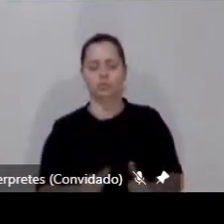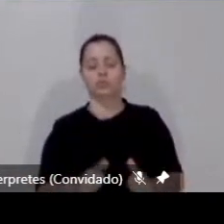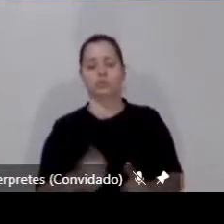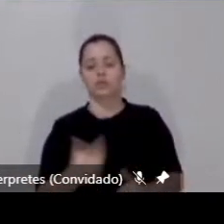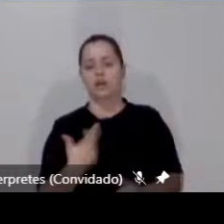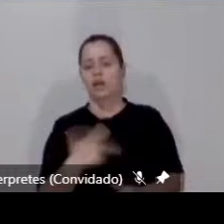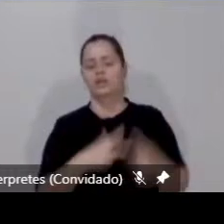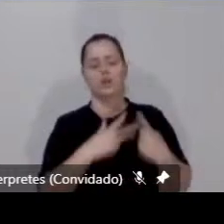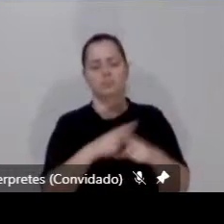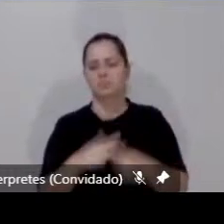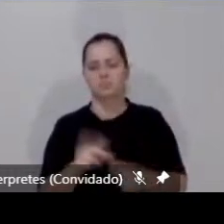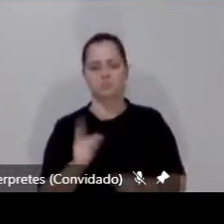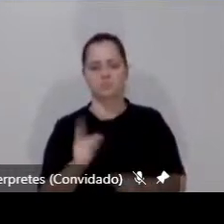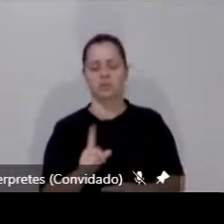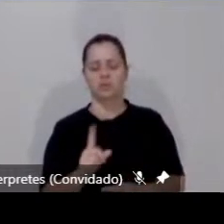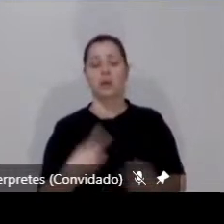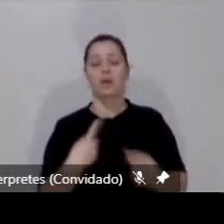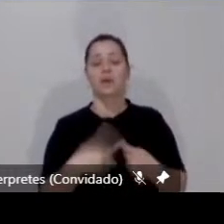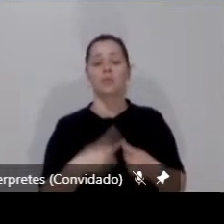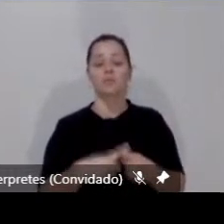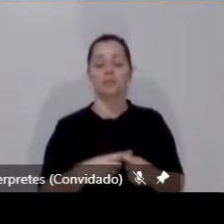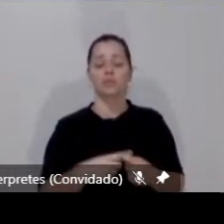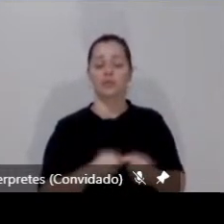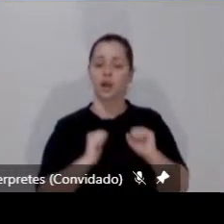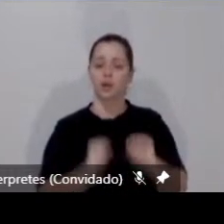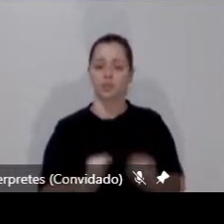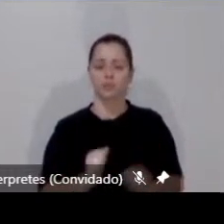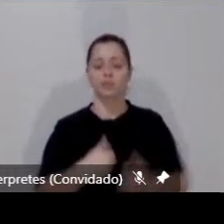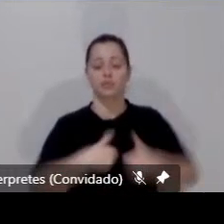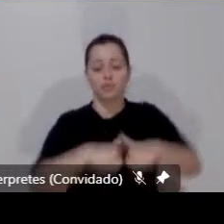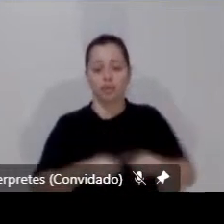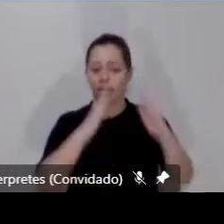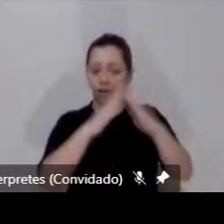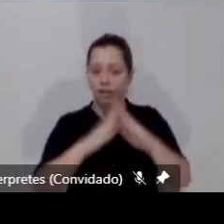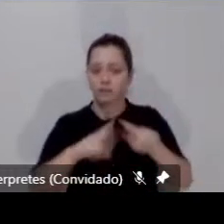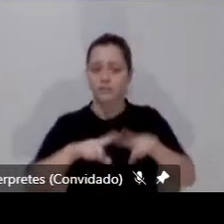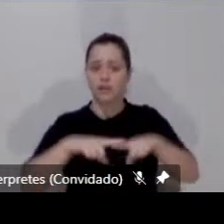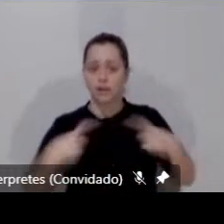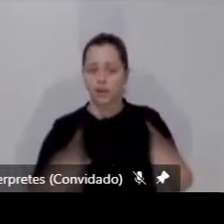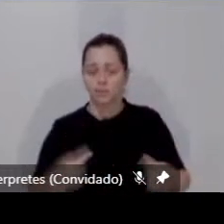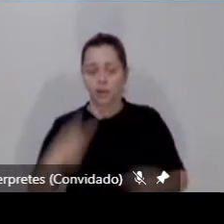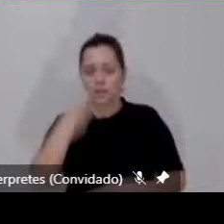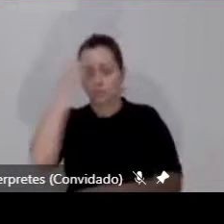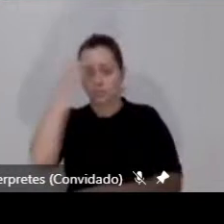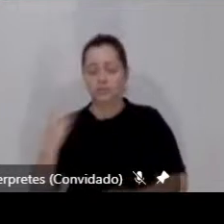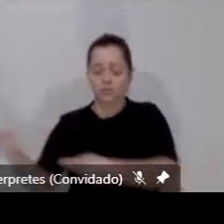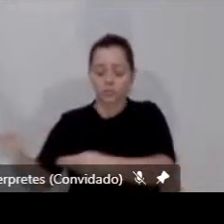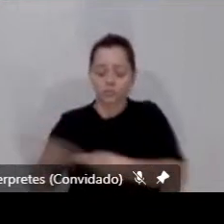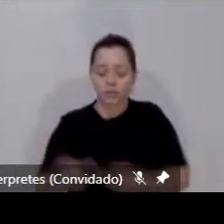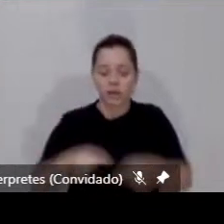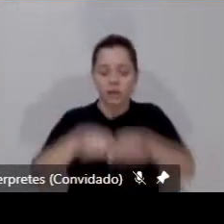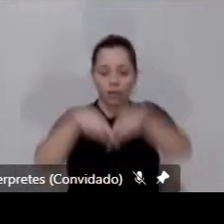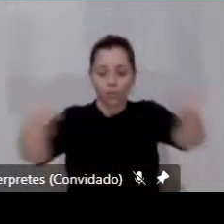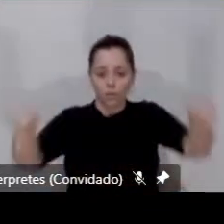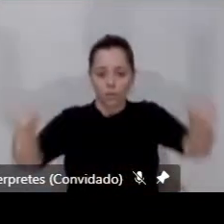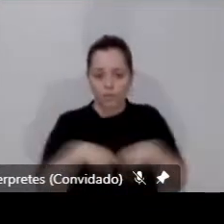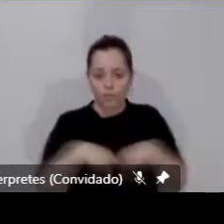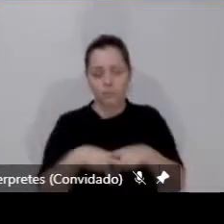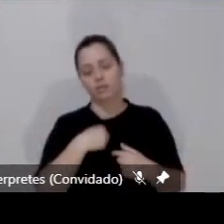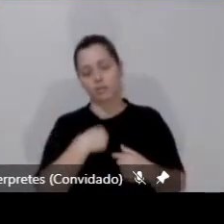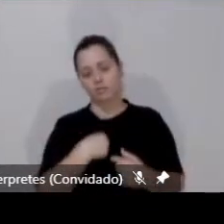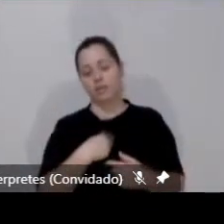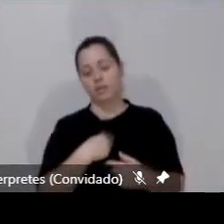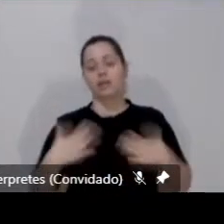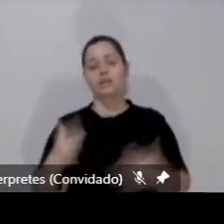funciona, porque eu posso até ficar em casa, mas alguém vem trazer a pizza na minha casa. Então,